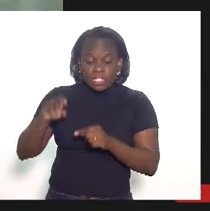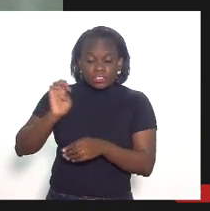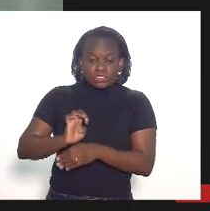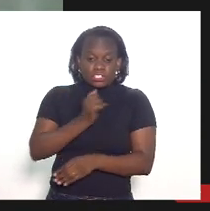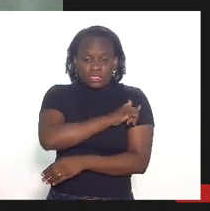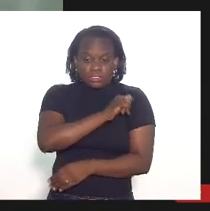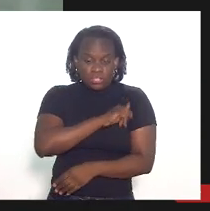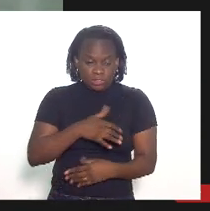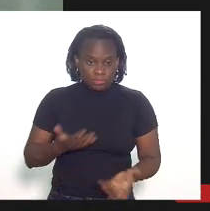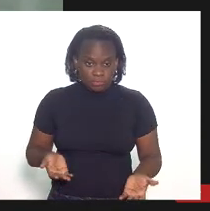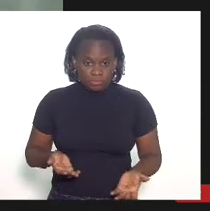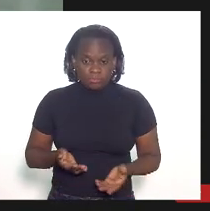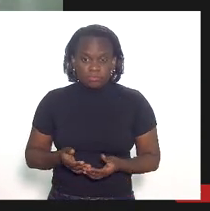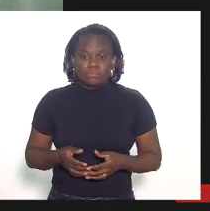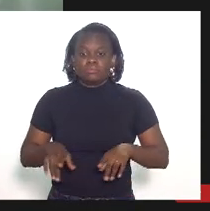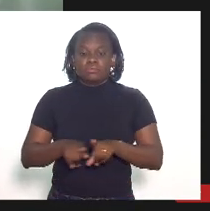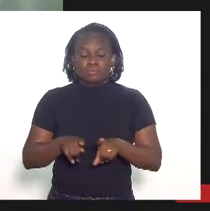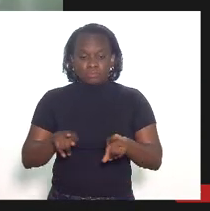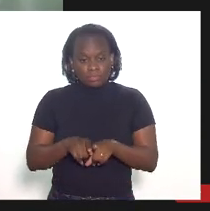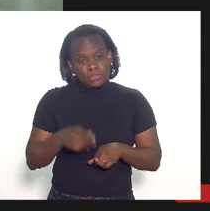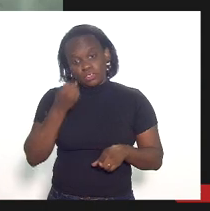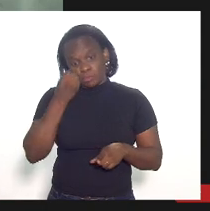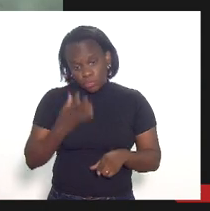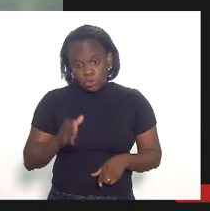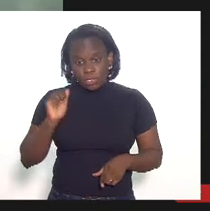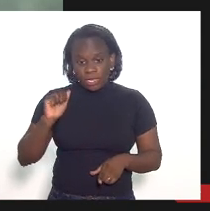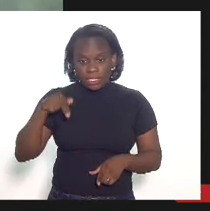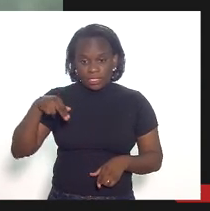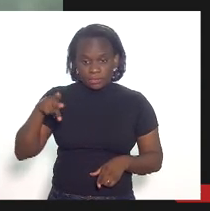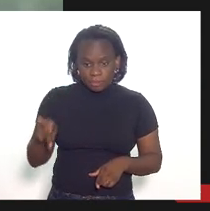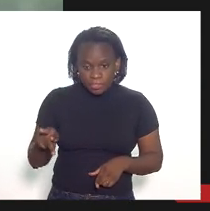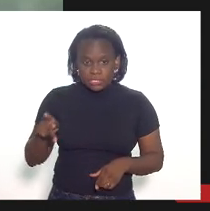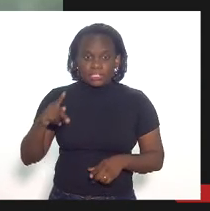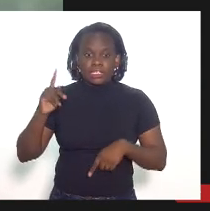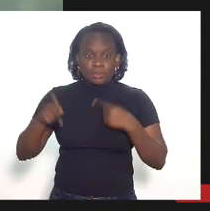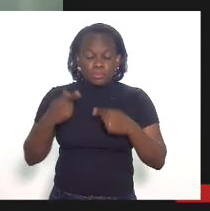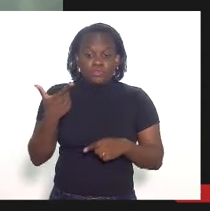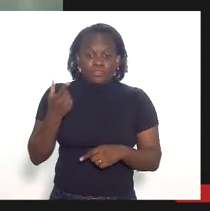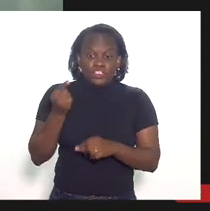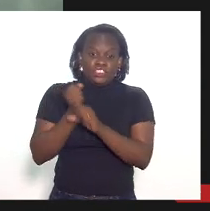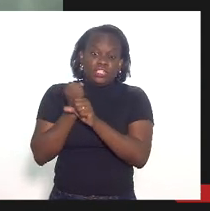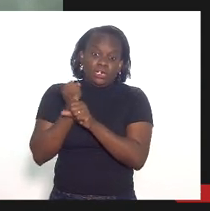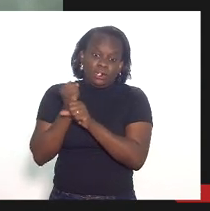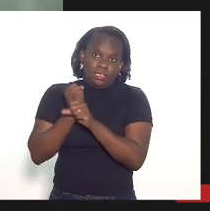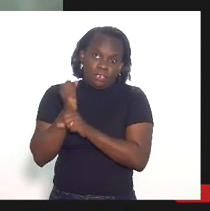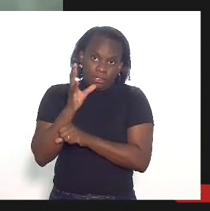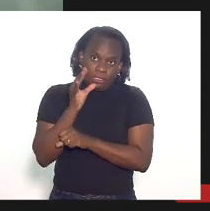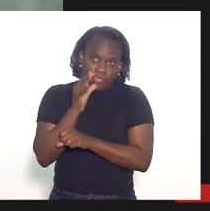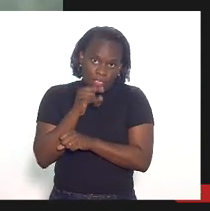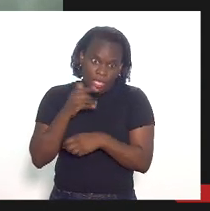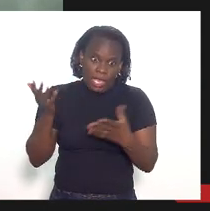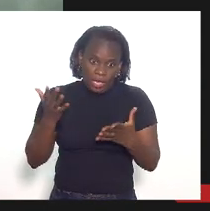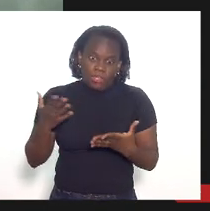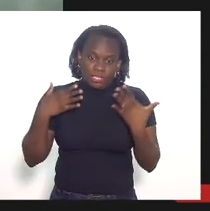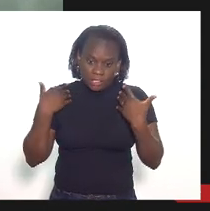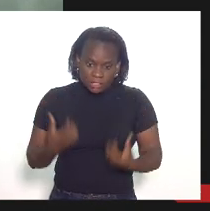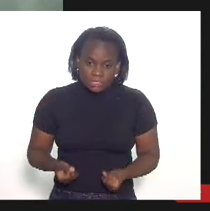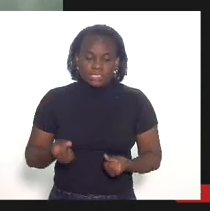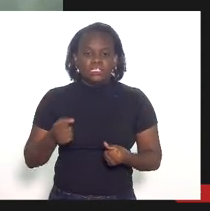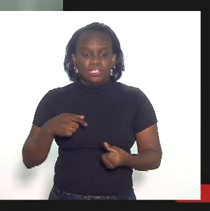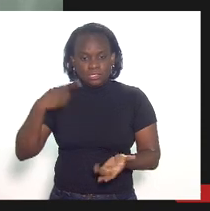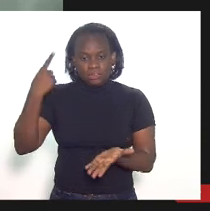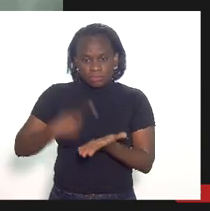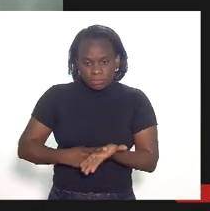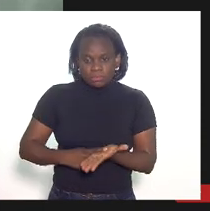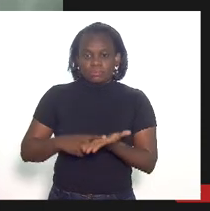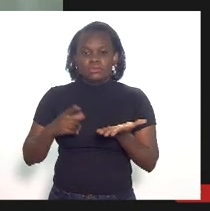no estado do Rio e que bom que a ANP depois de 20 anos praticamente agora está disposta a firmar